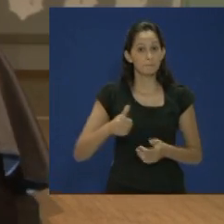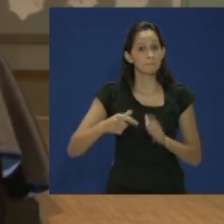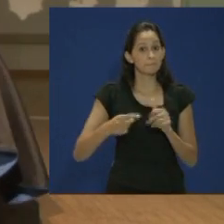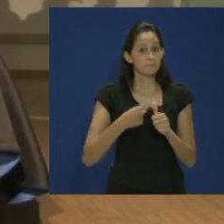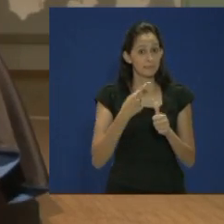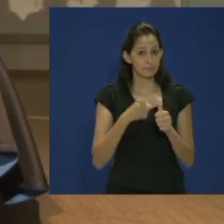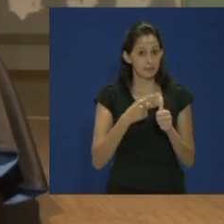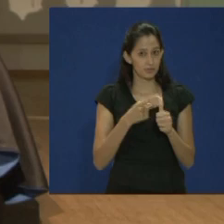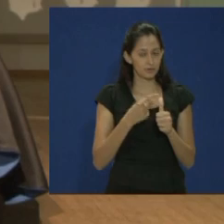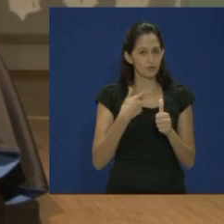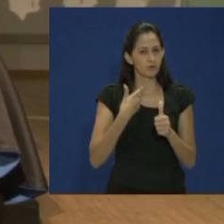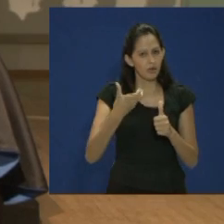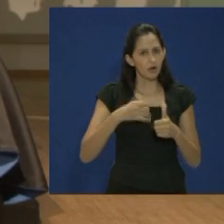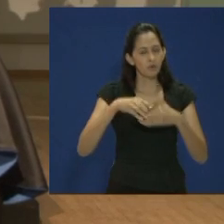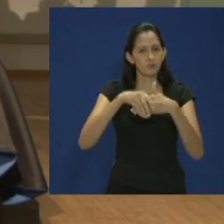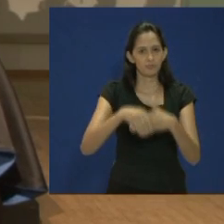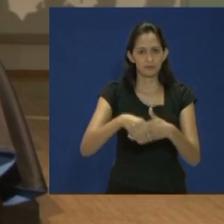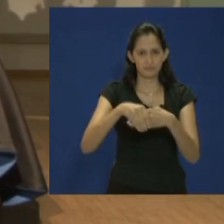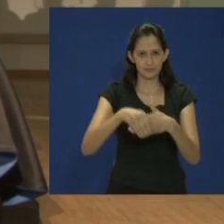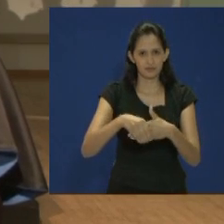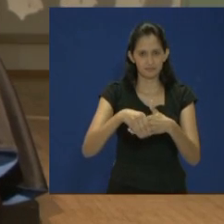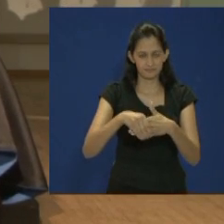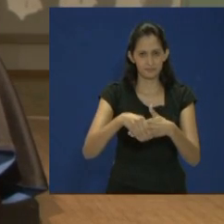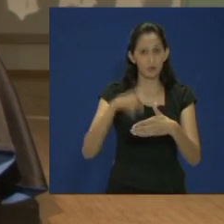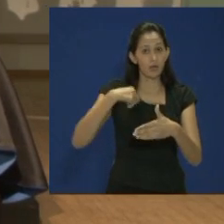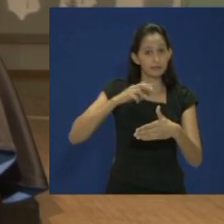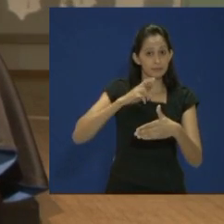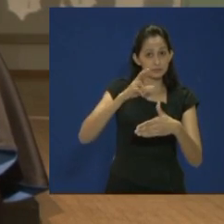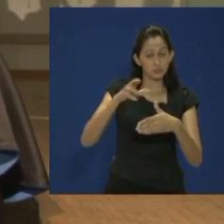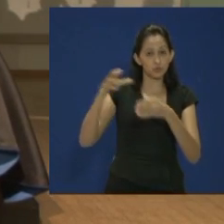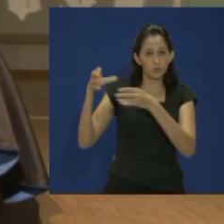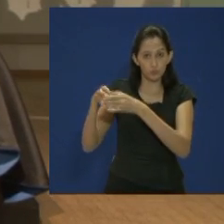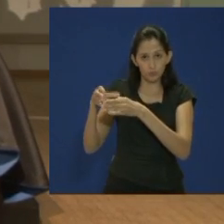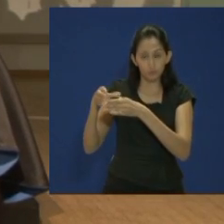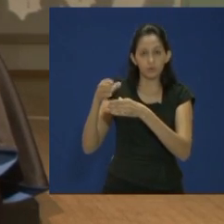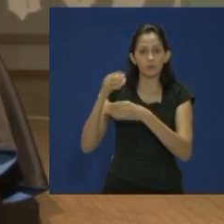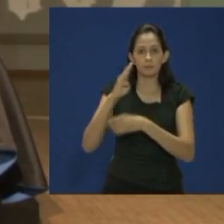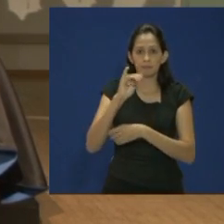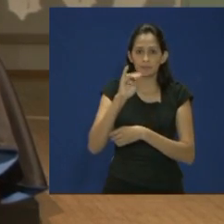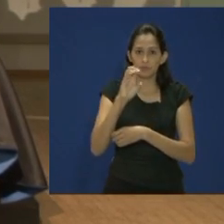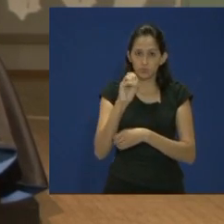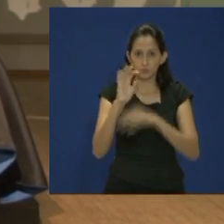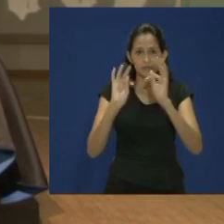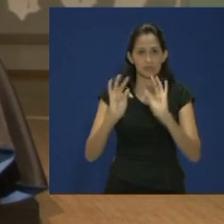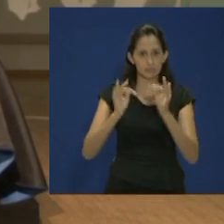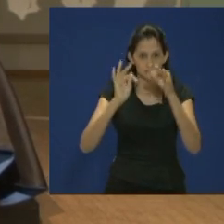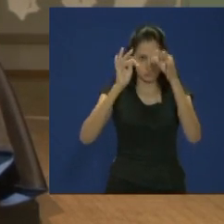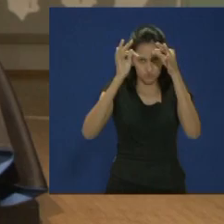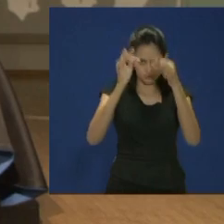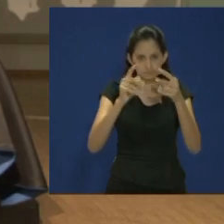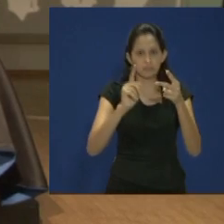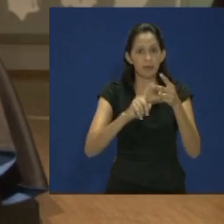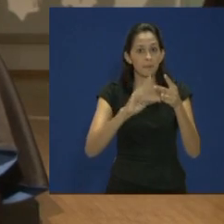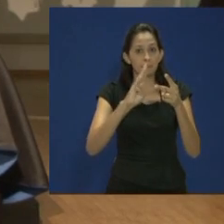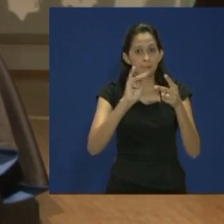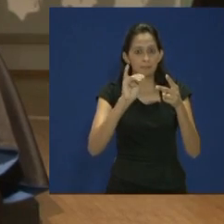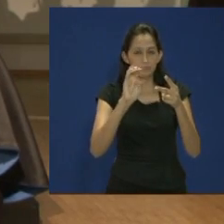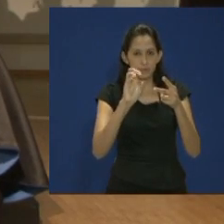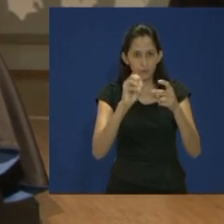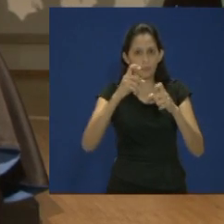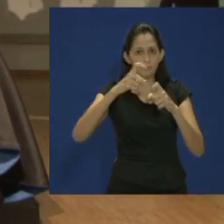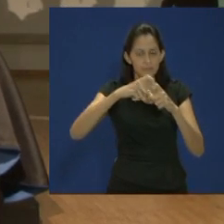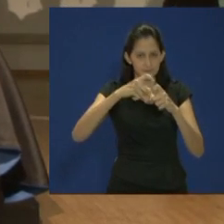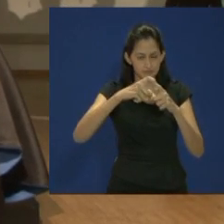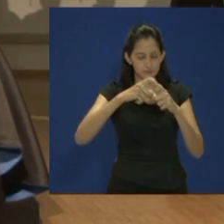Primeiramente, gostaria de cumprimentar, em nome dos formandos, das turmas de biotecnologia, biomedicina, ciências